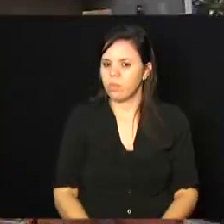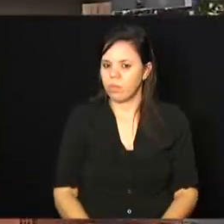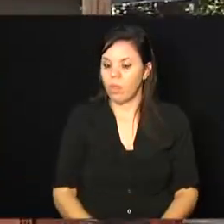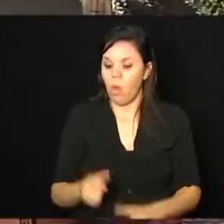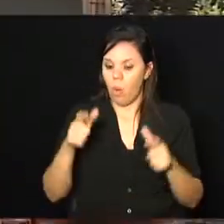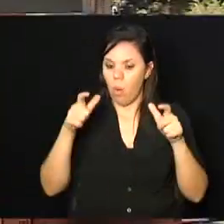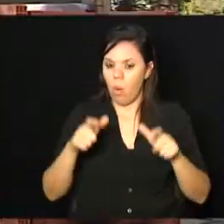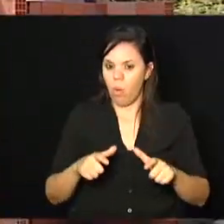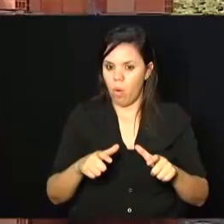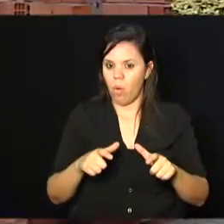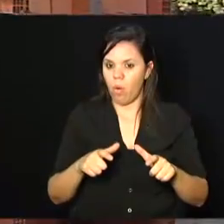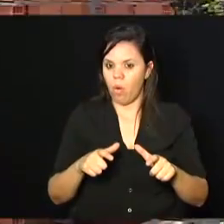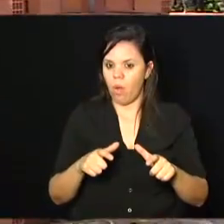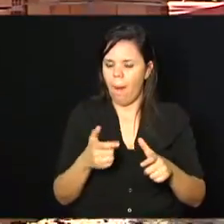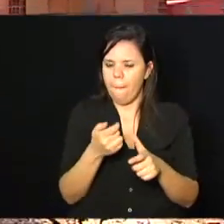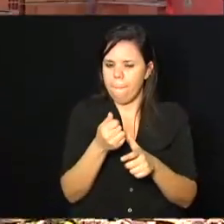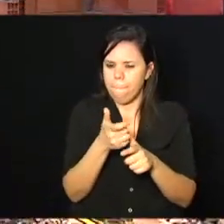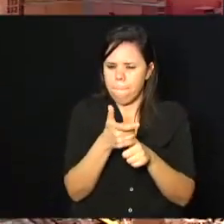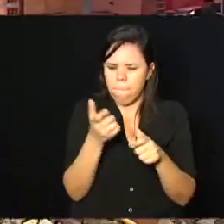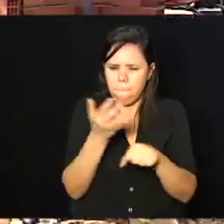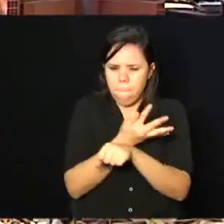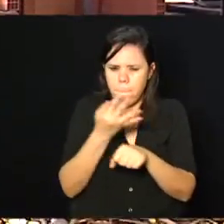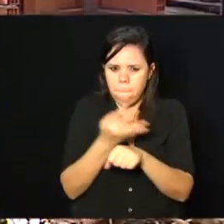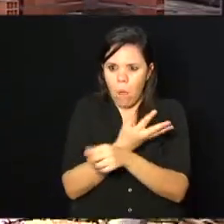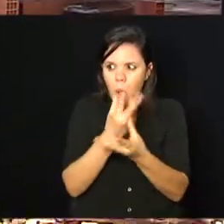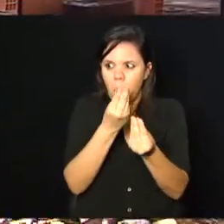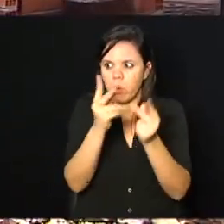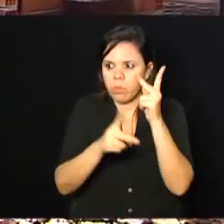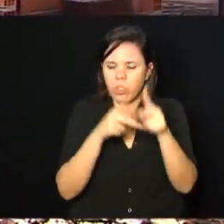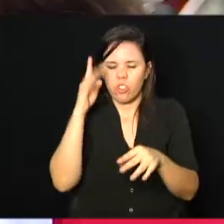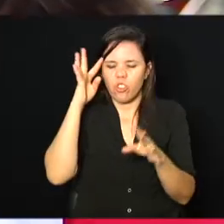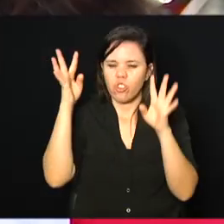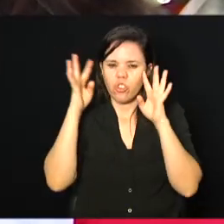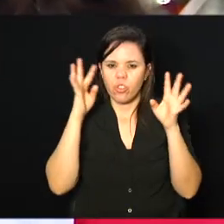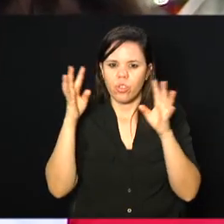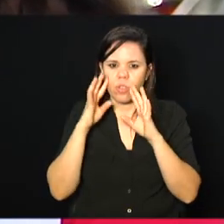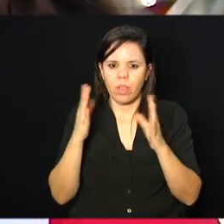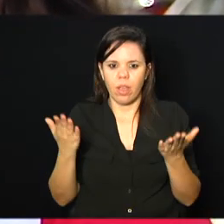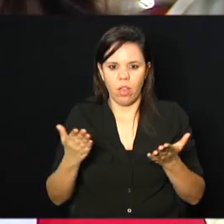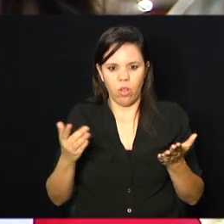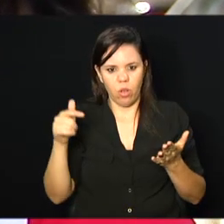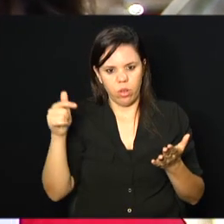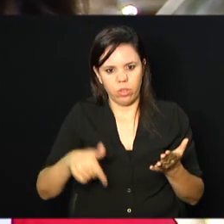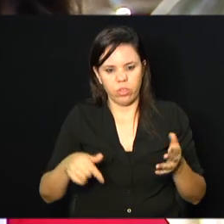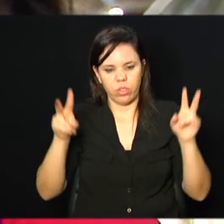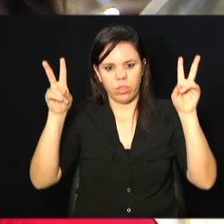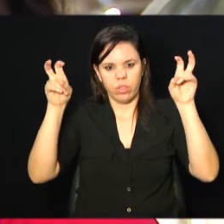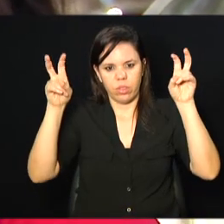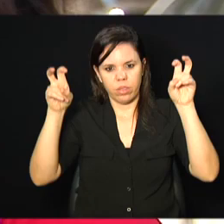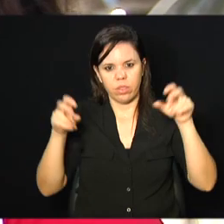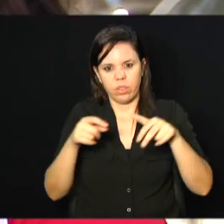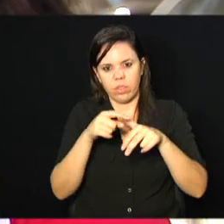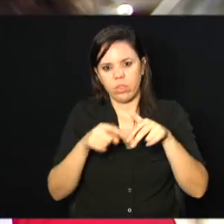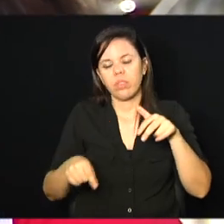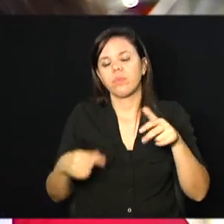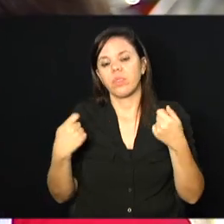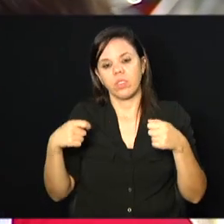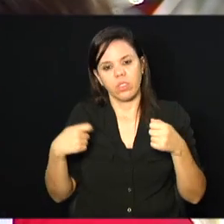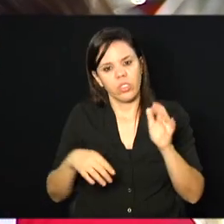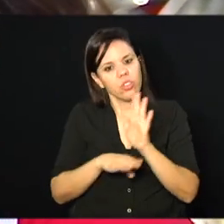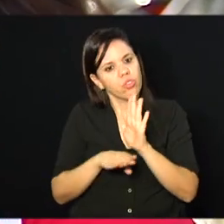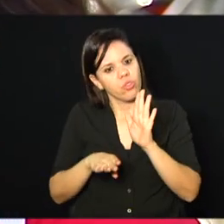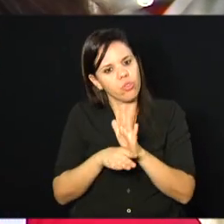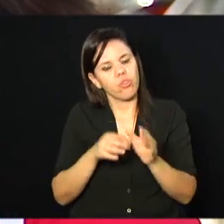sede ficou pequena pra tanta gente e tantos sonhos. Hoje o Pernas precisa de ajuda pra gente terminar a